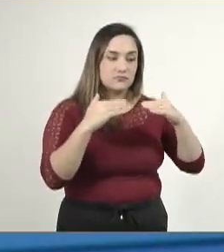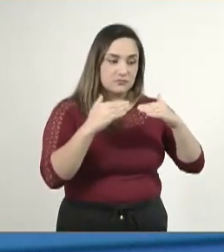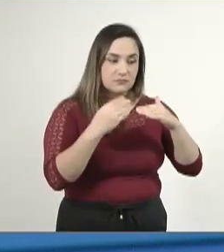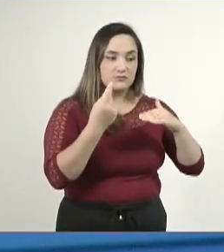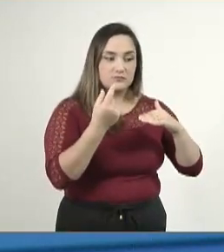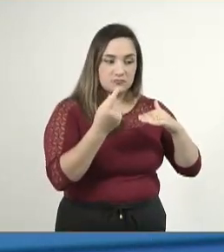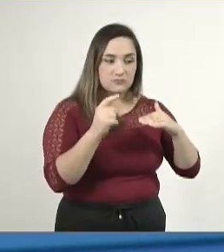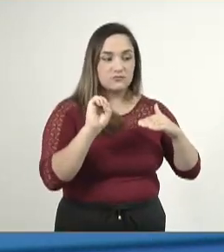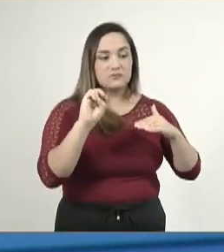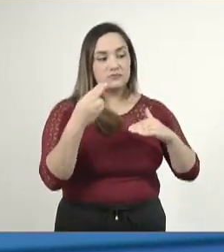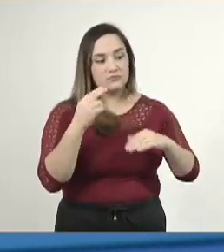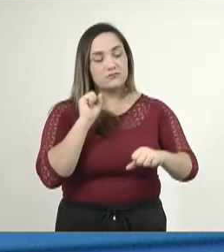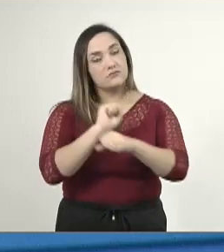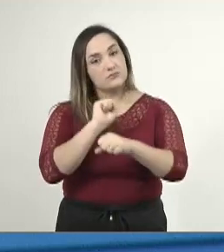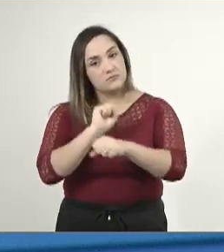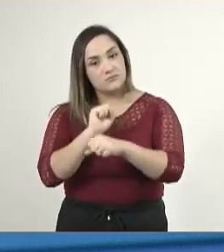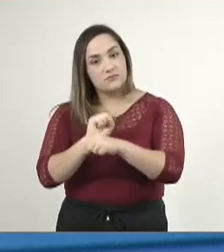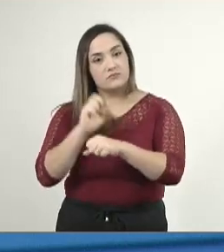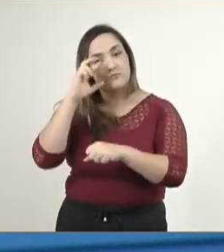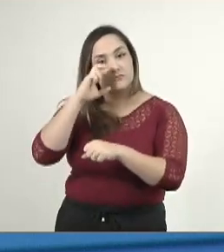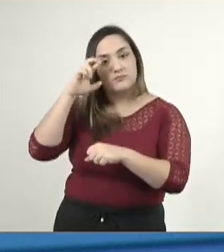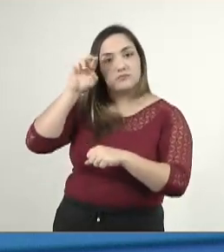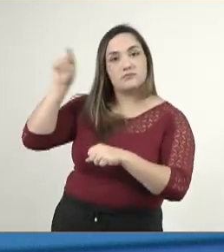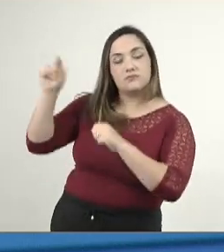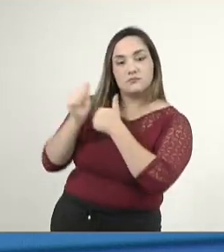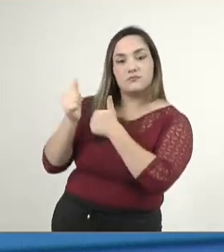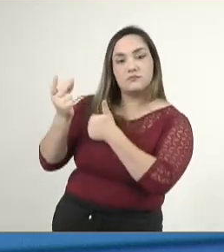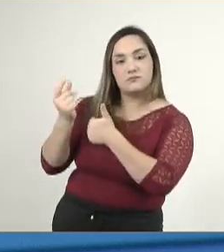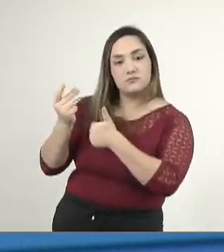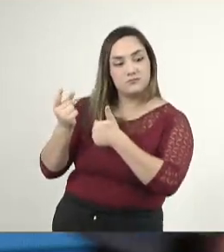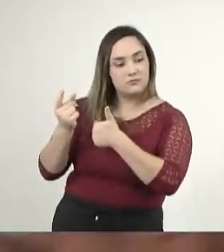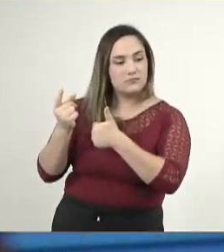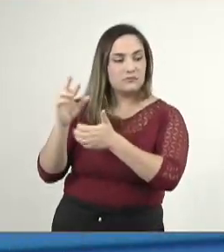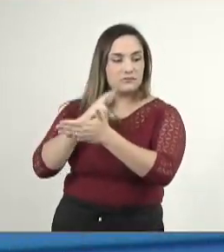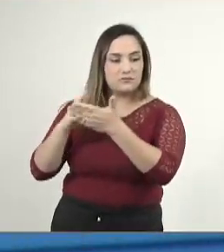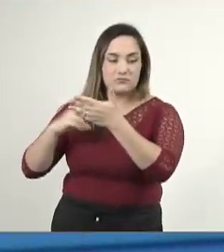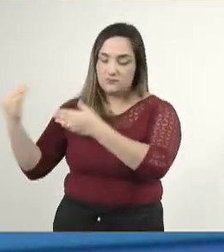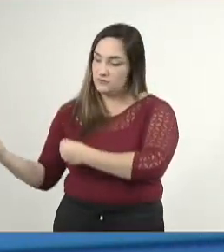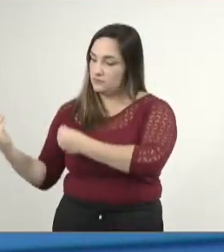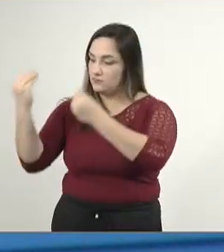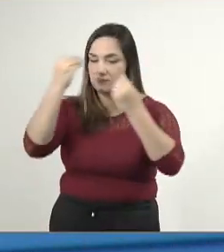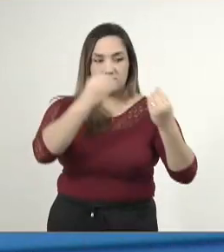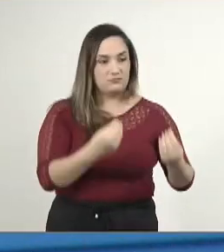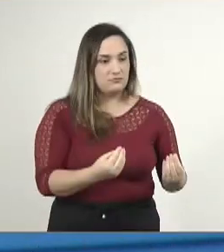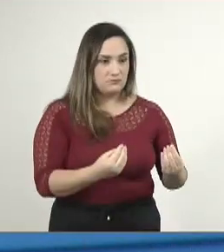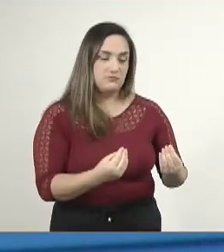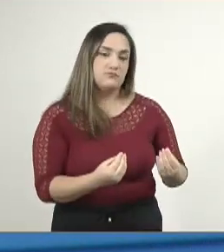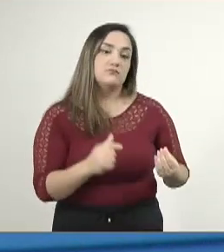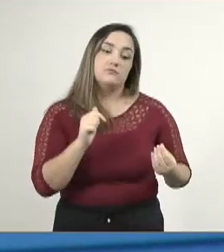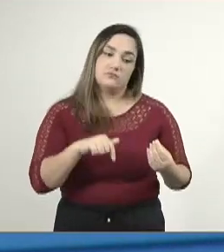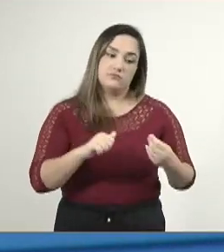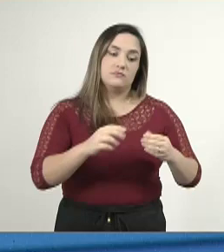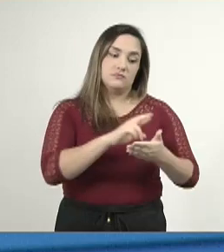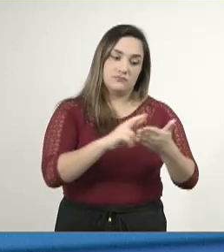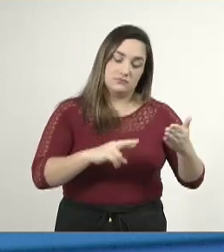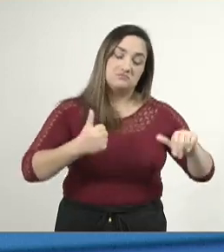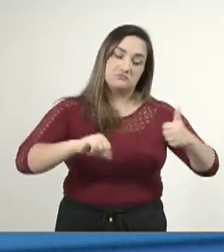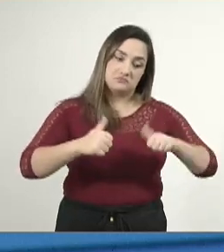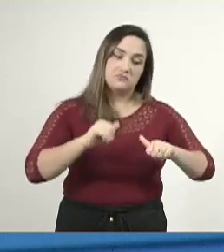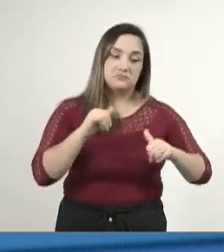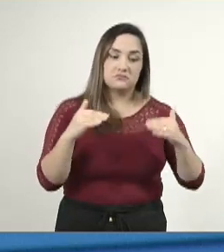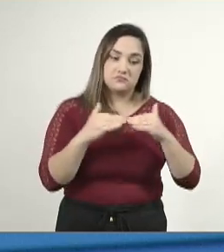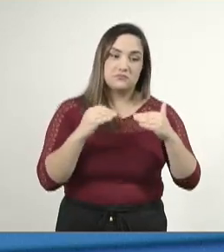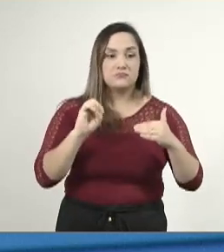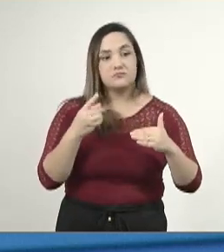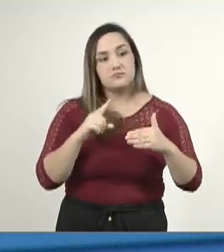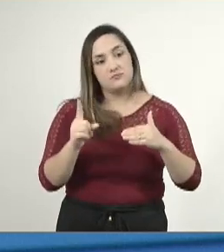esperar o controle externo que vem do Tribunal de Contas, para que, depois, vossa excelência encaminhe, mas cabe